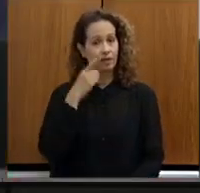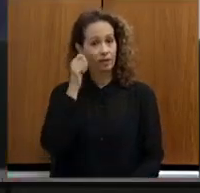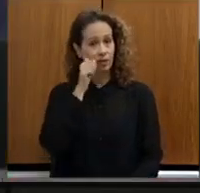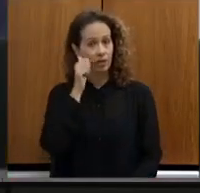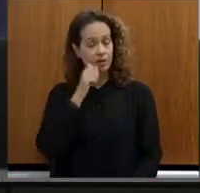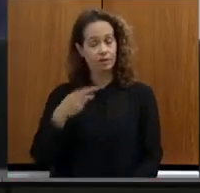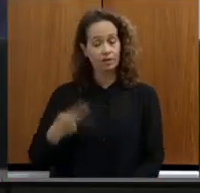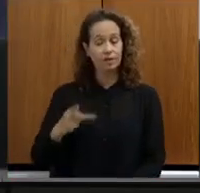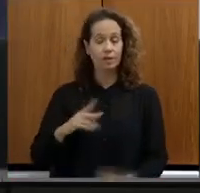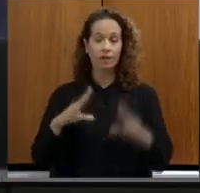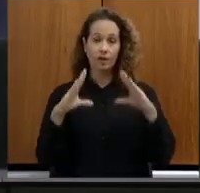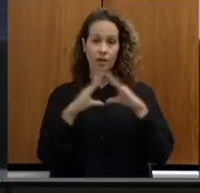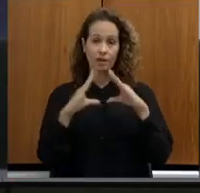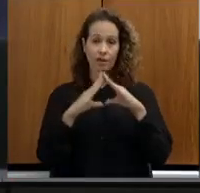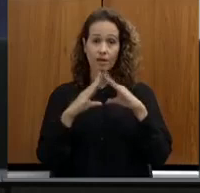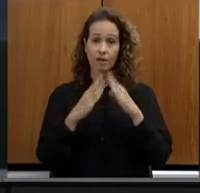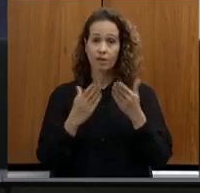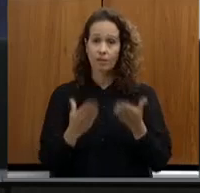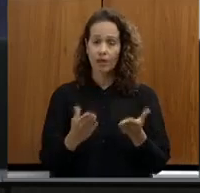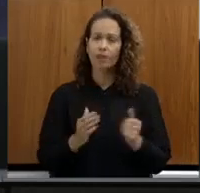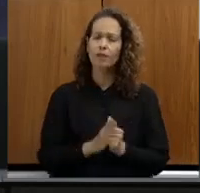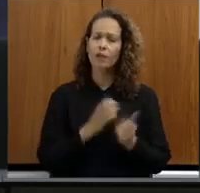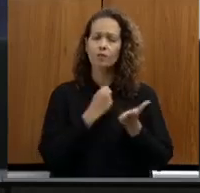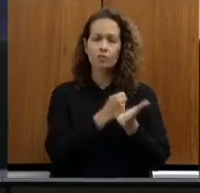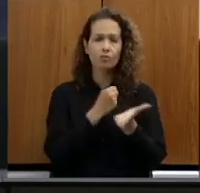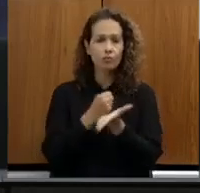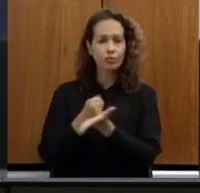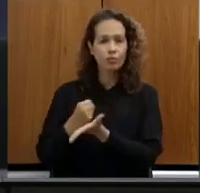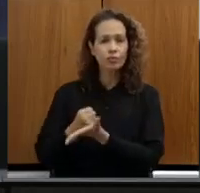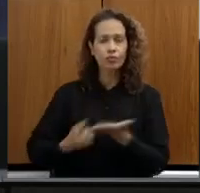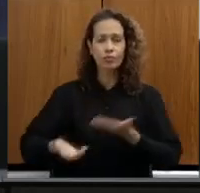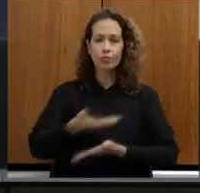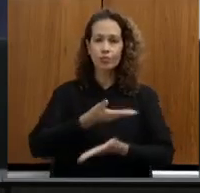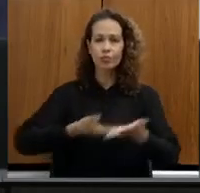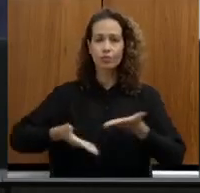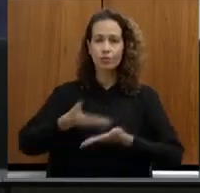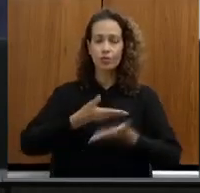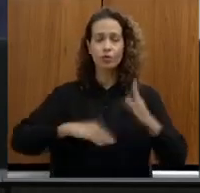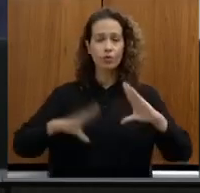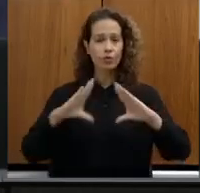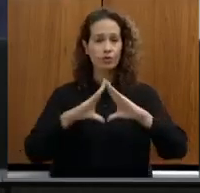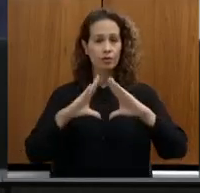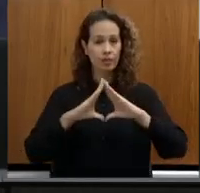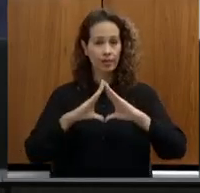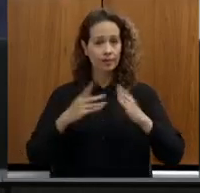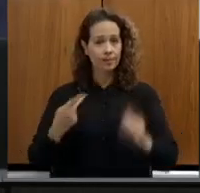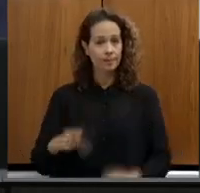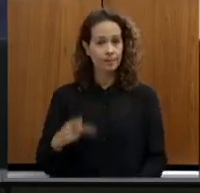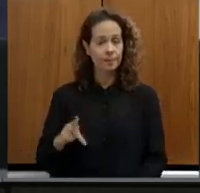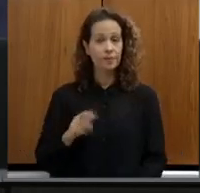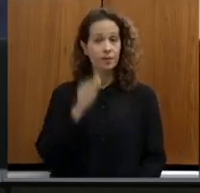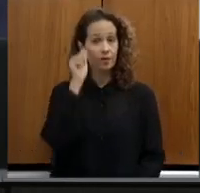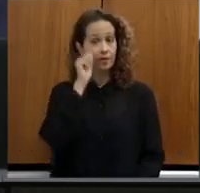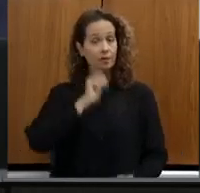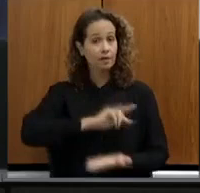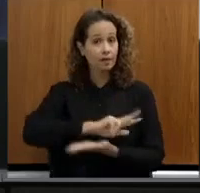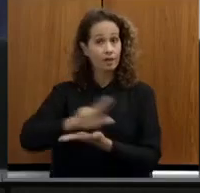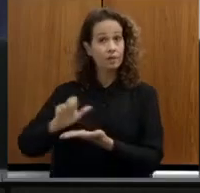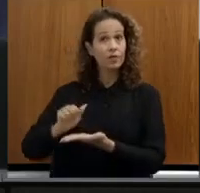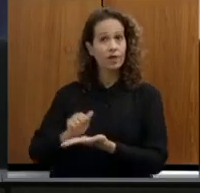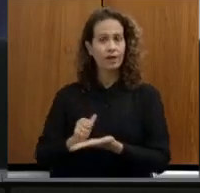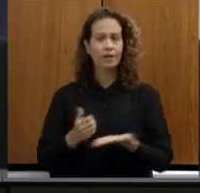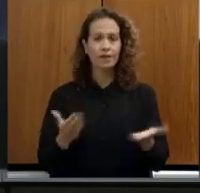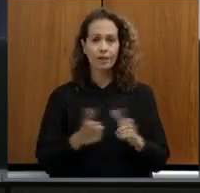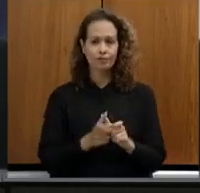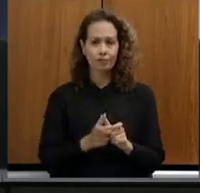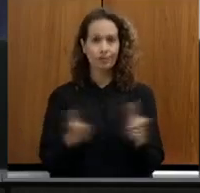casa aqui são deputadas que têm contribuído muito com Assembleia Legislativa. Aliás, as mulheres estão dominando aqui, começaram